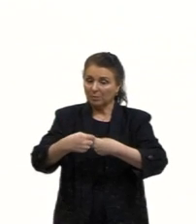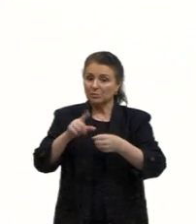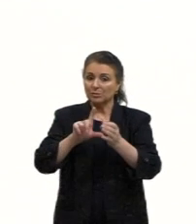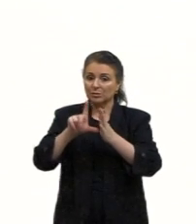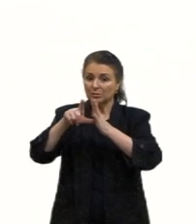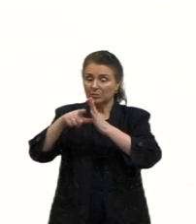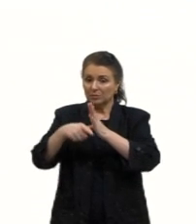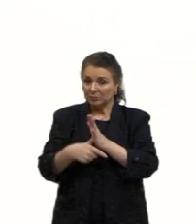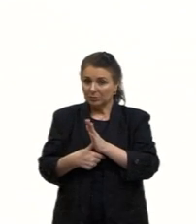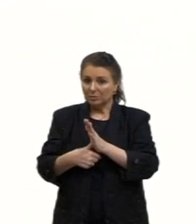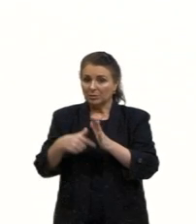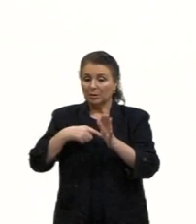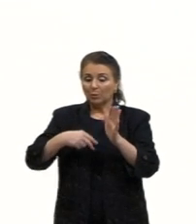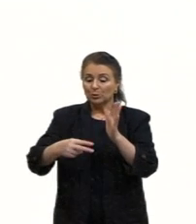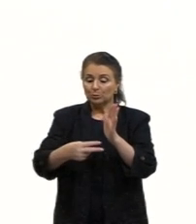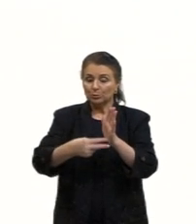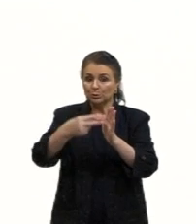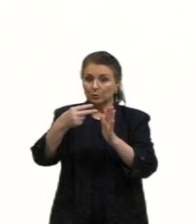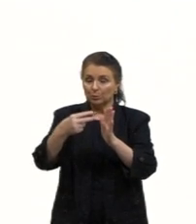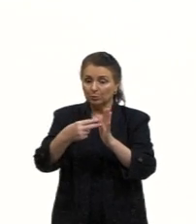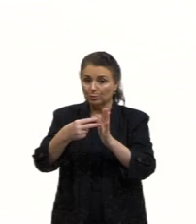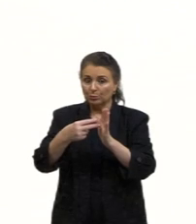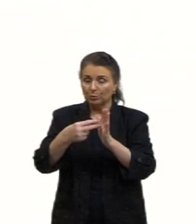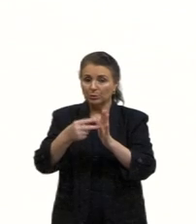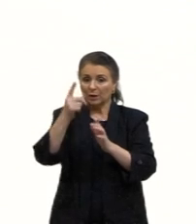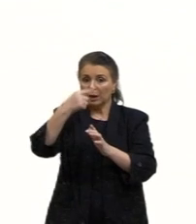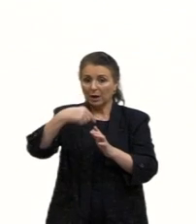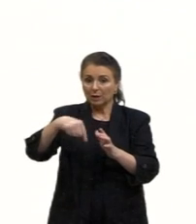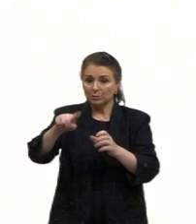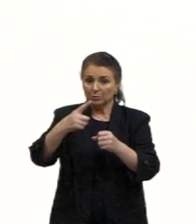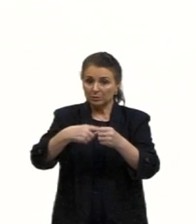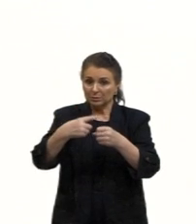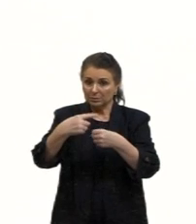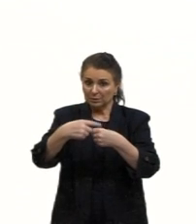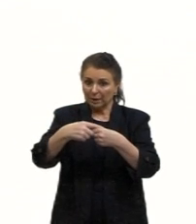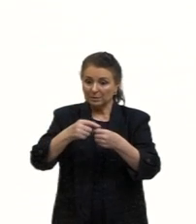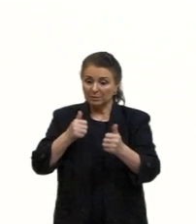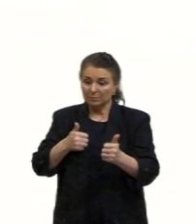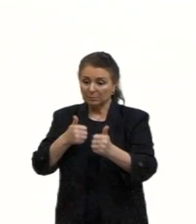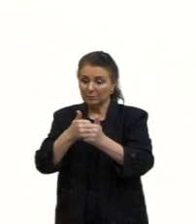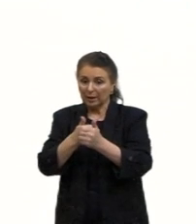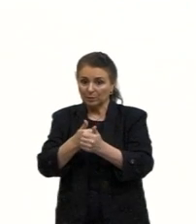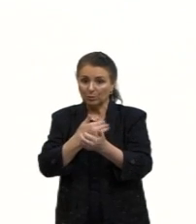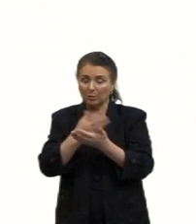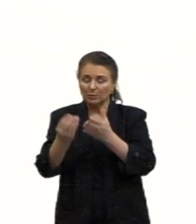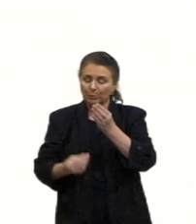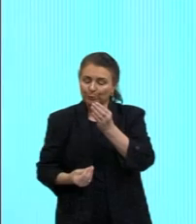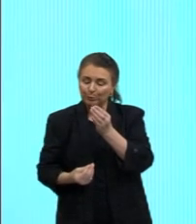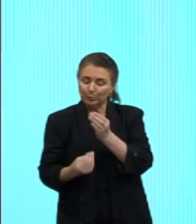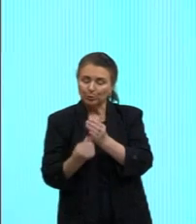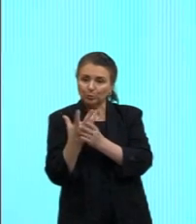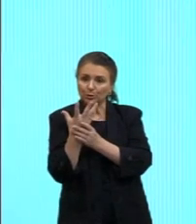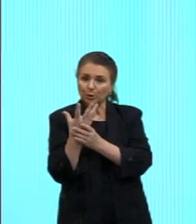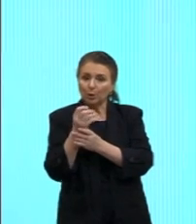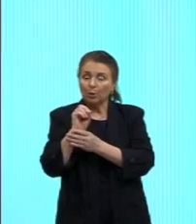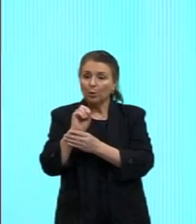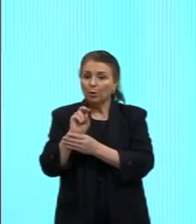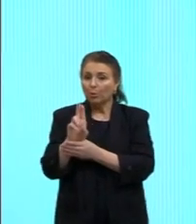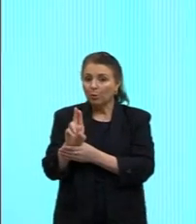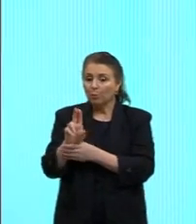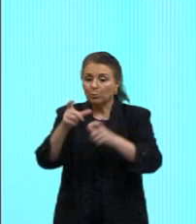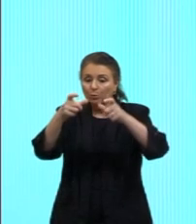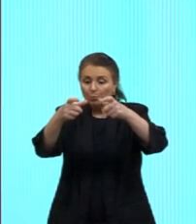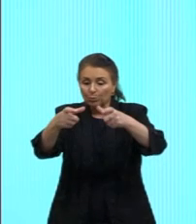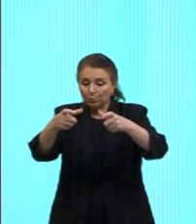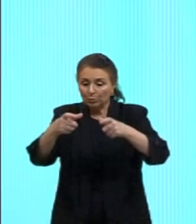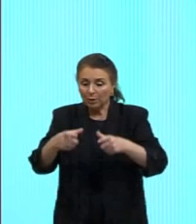depois, o segundo estágio é que as outras cidades adjacentes começam a produzir, ou se colocar como locais